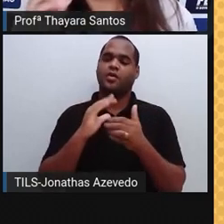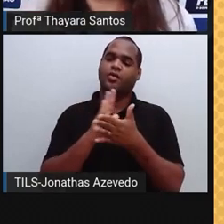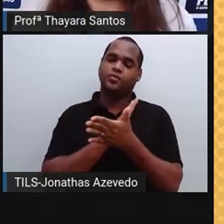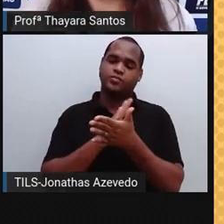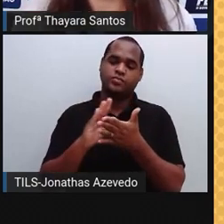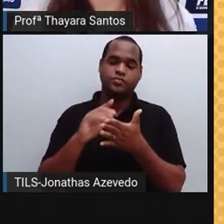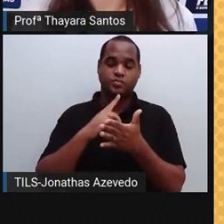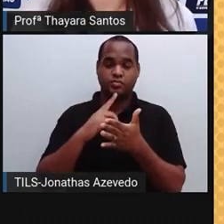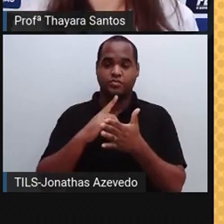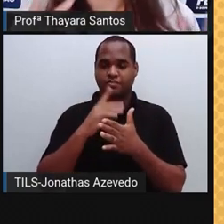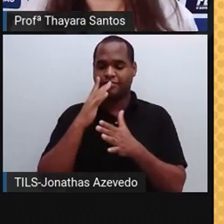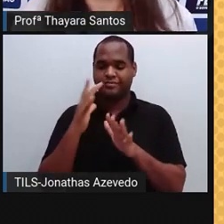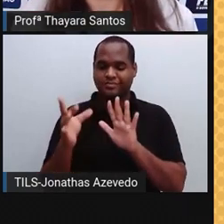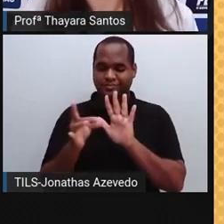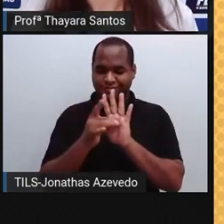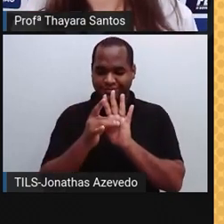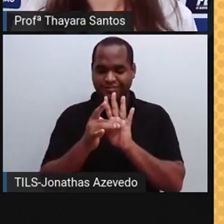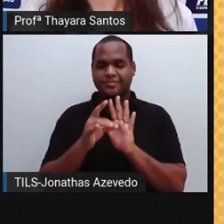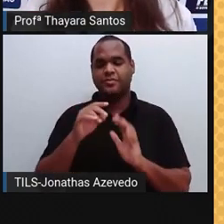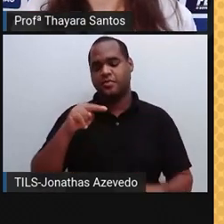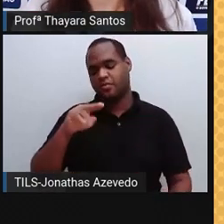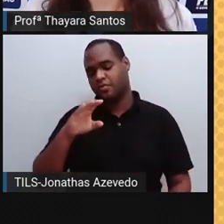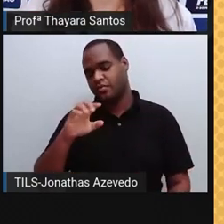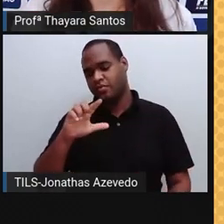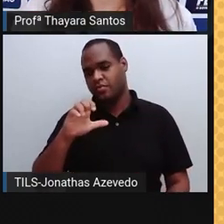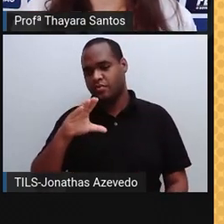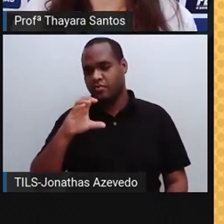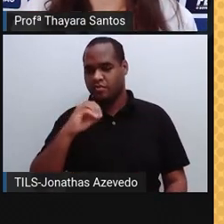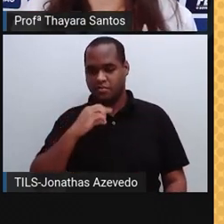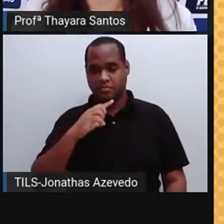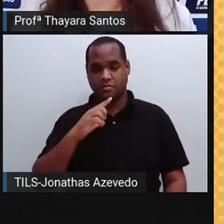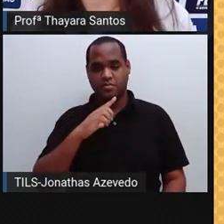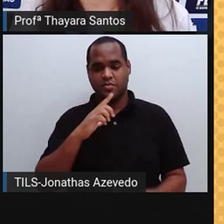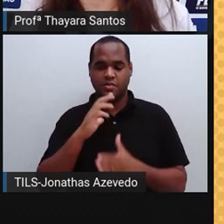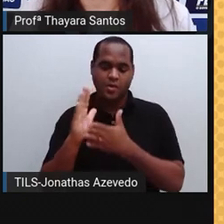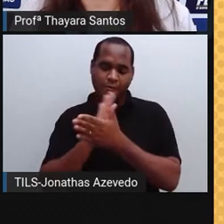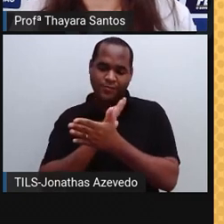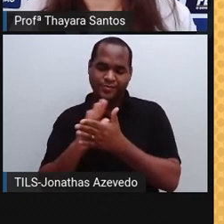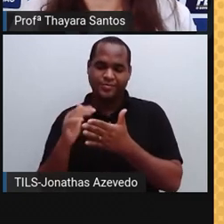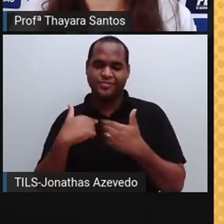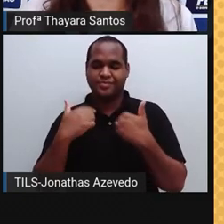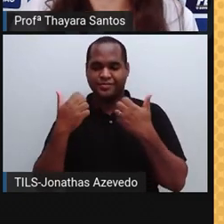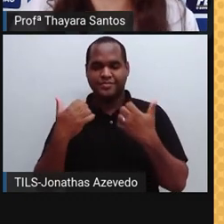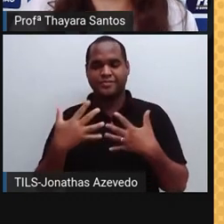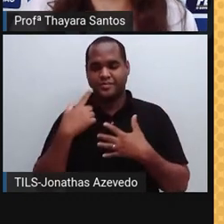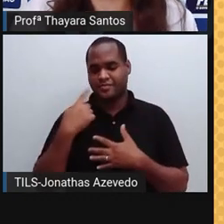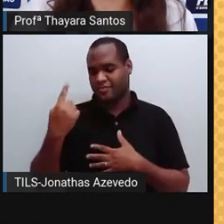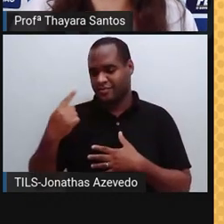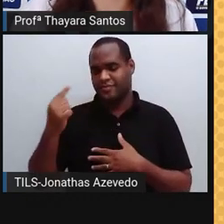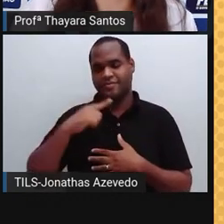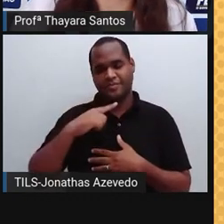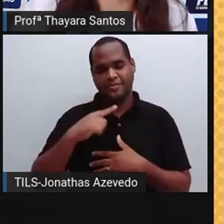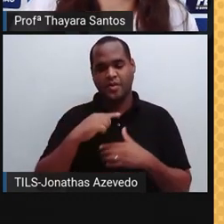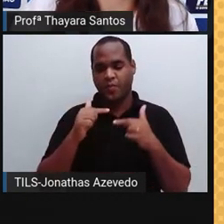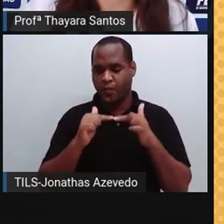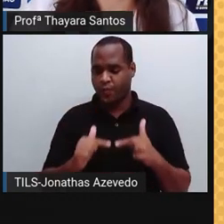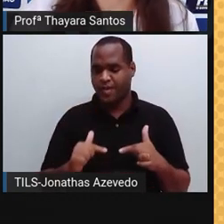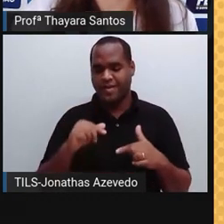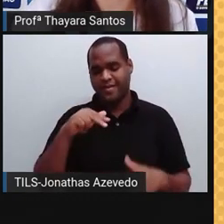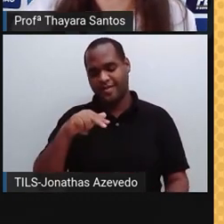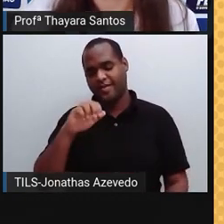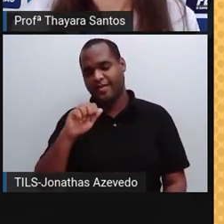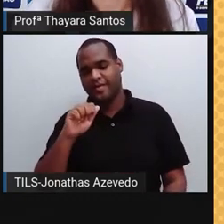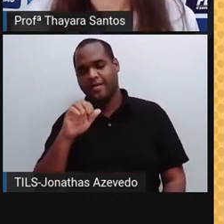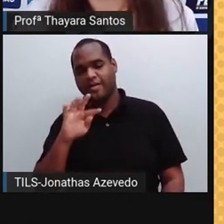grudadas ali nesse núcleo e essas partículas menores teriam carga elétrica negativa. Hoje a gente sabe que essas